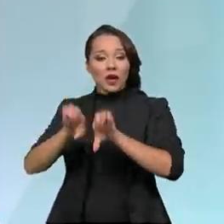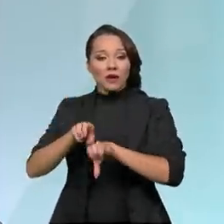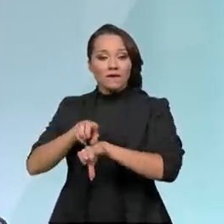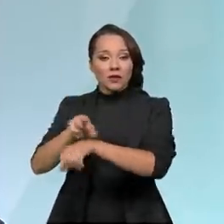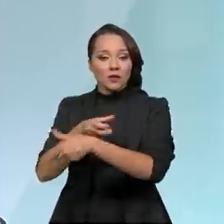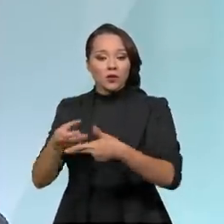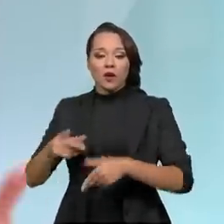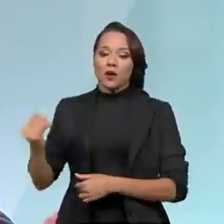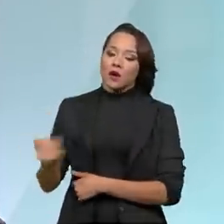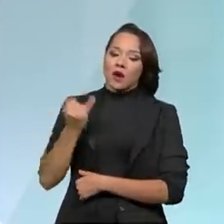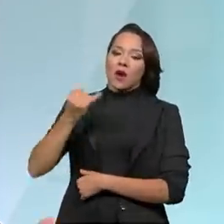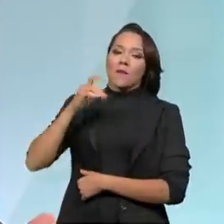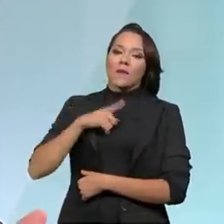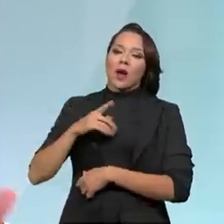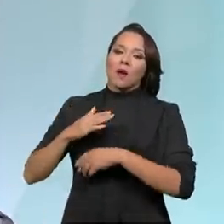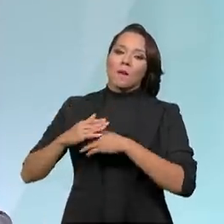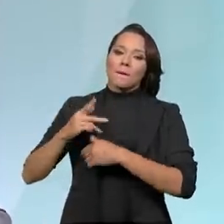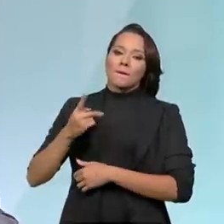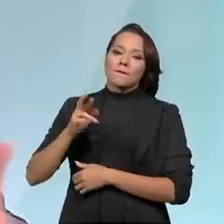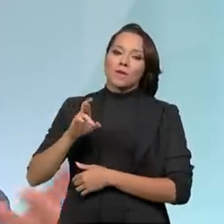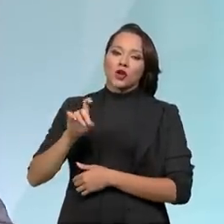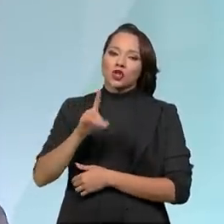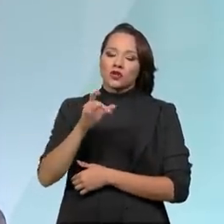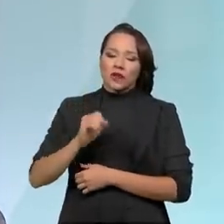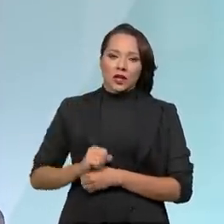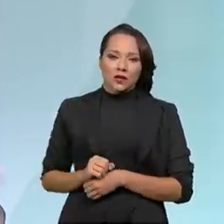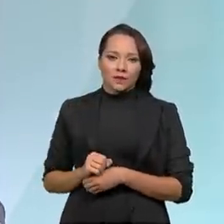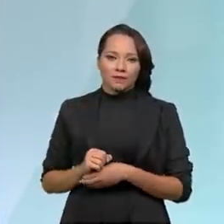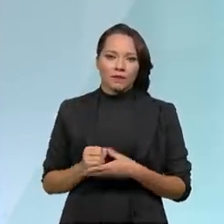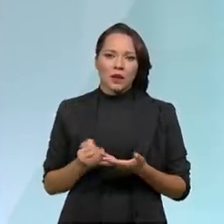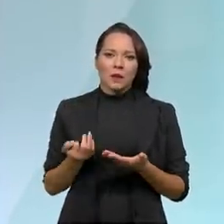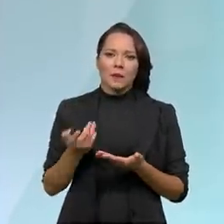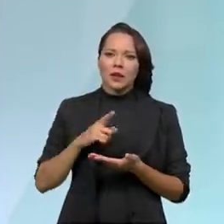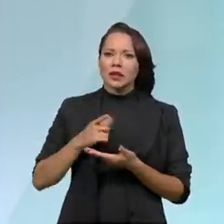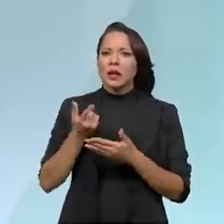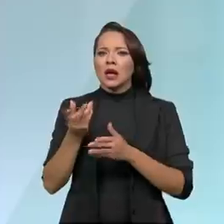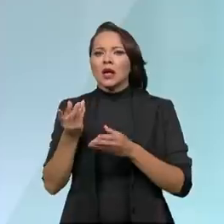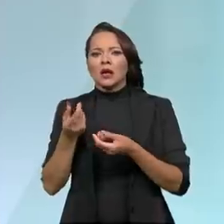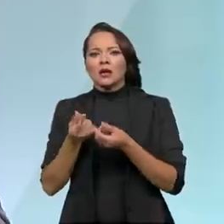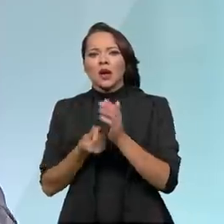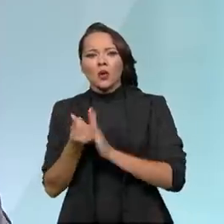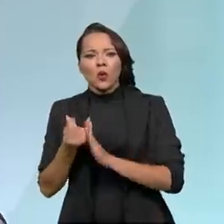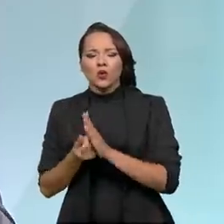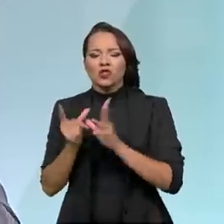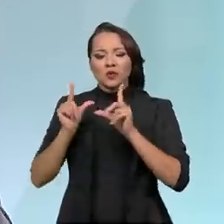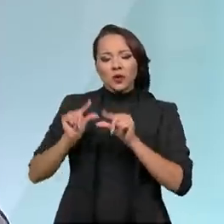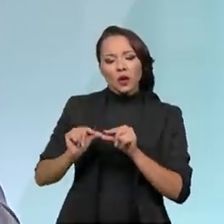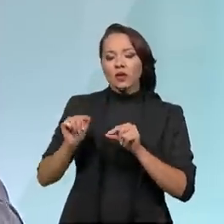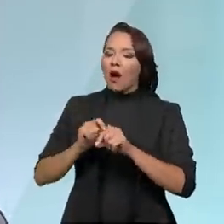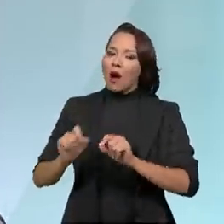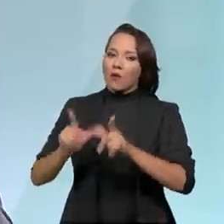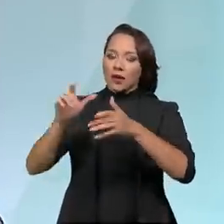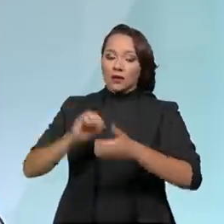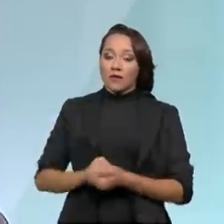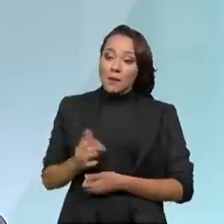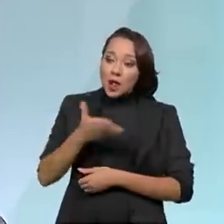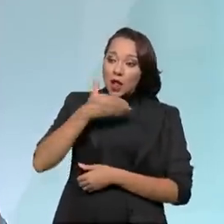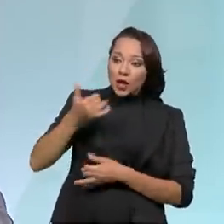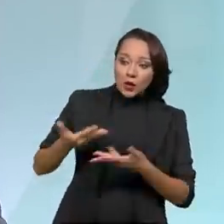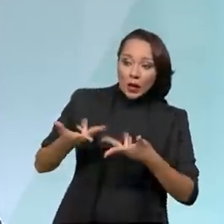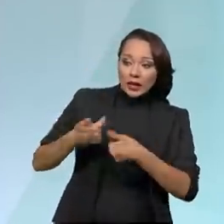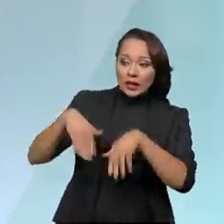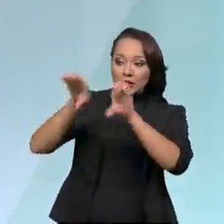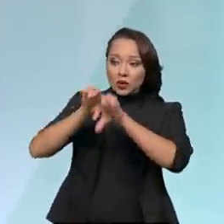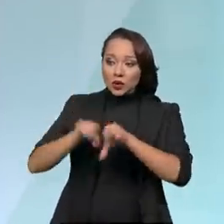fator para ganho de produtividade, para diminuir a ineficiência de alocação de recursos. Então, a partir do momento que a vai melhorando a qualidade da